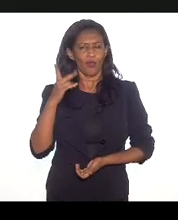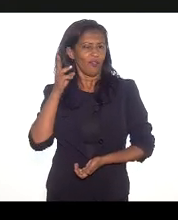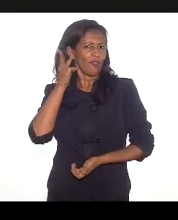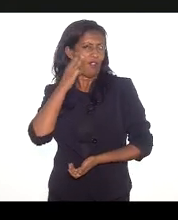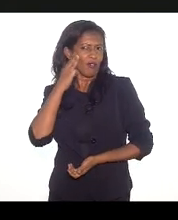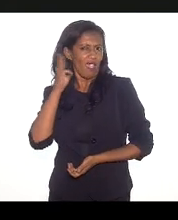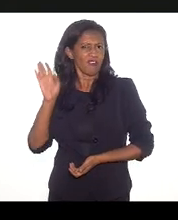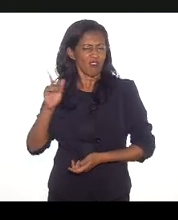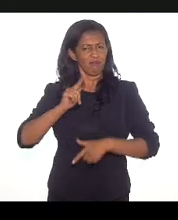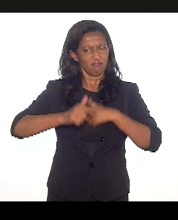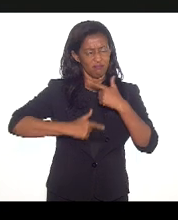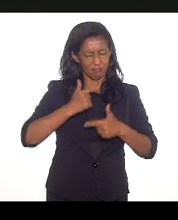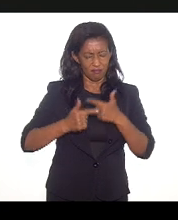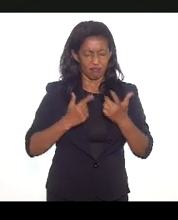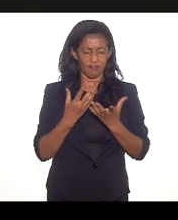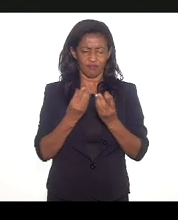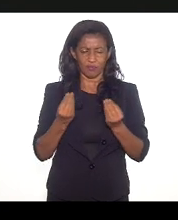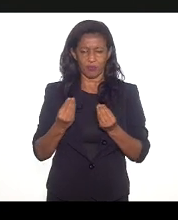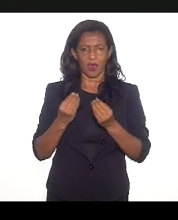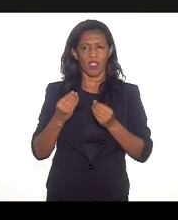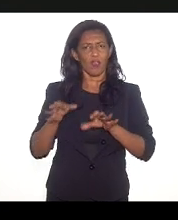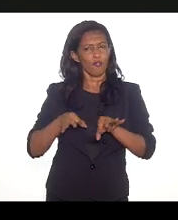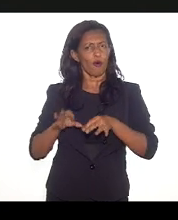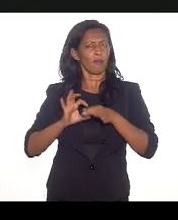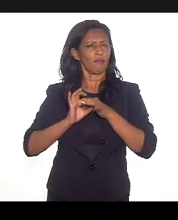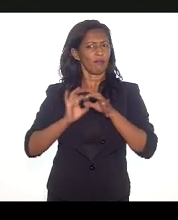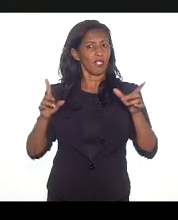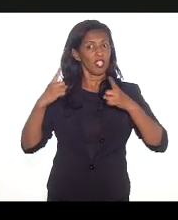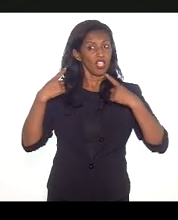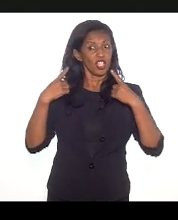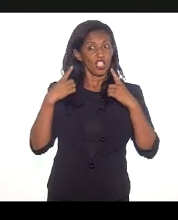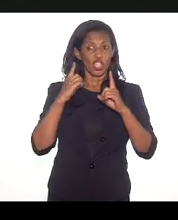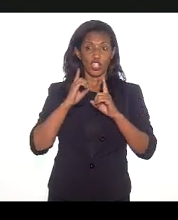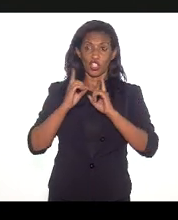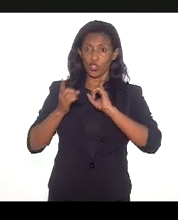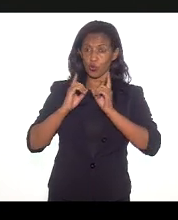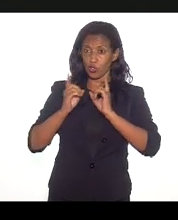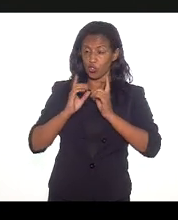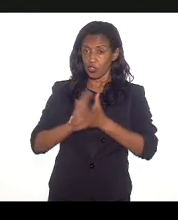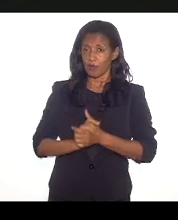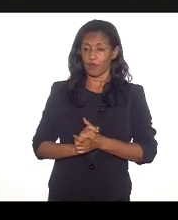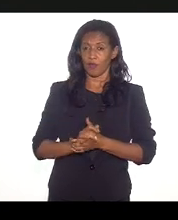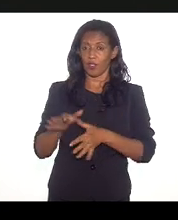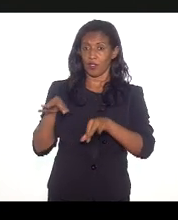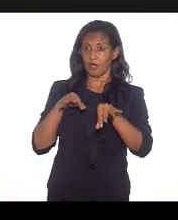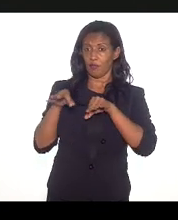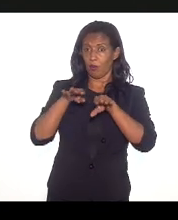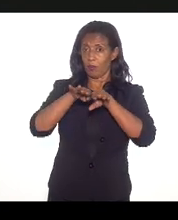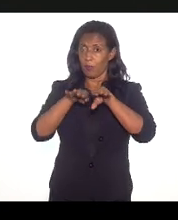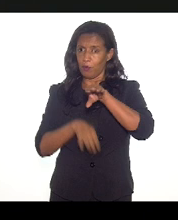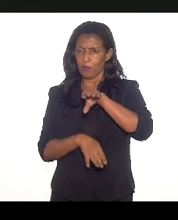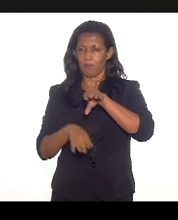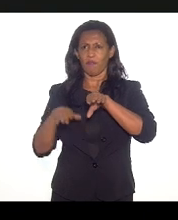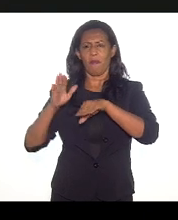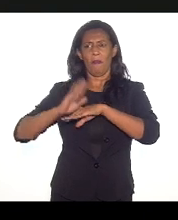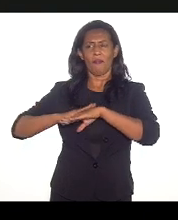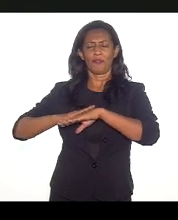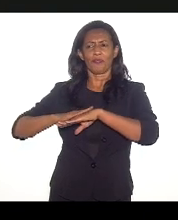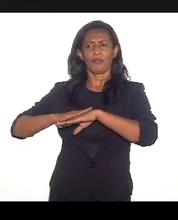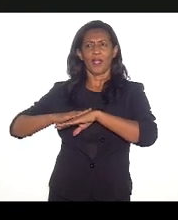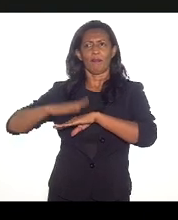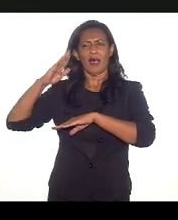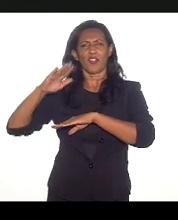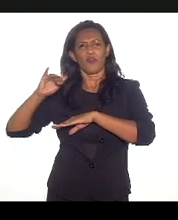que ela funcione e funcione de forma democrática. E discutir a nossa desigualdade, que eu acho que é menos favela ou não favela, e mais centro,